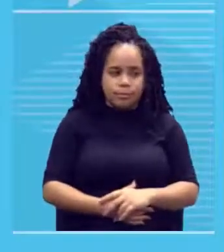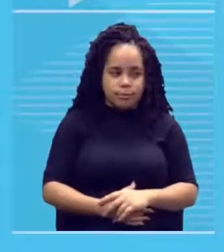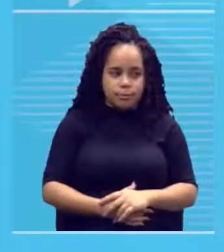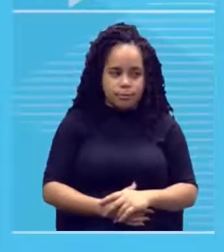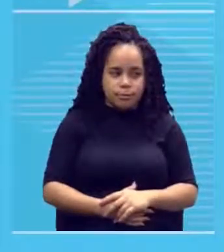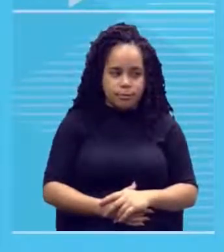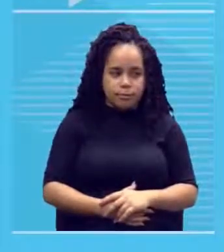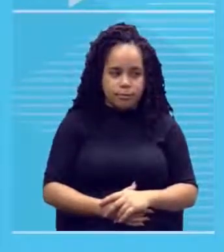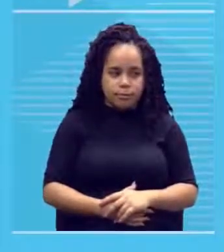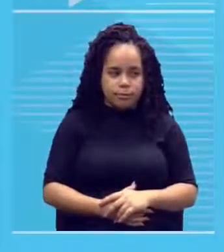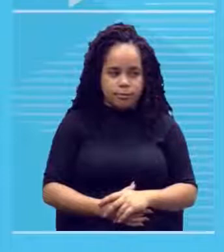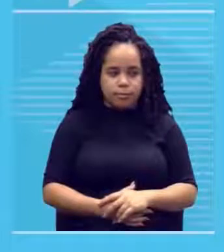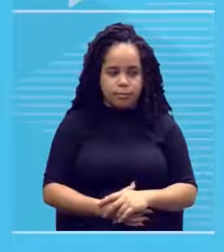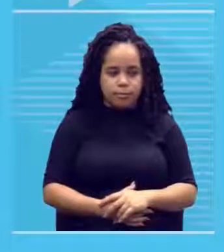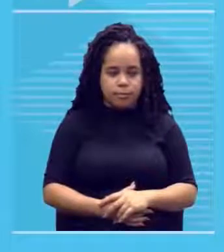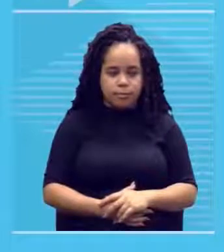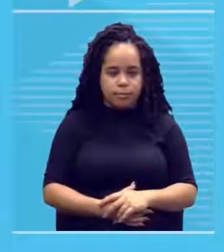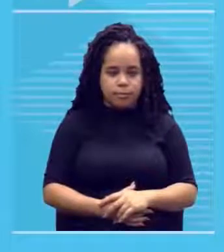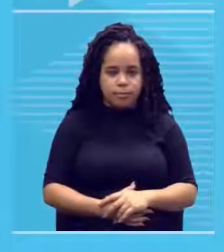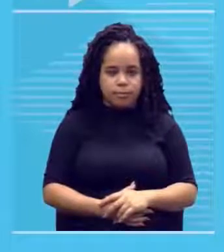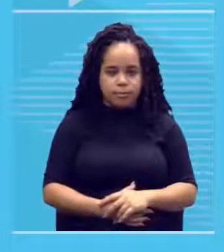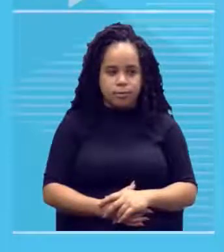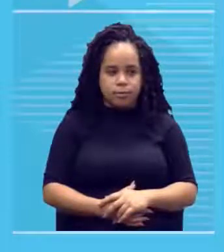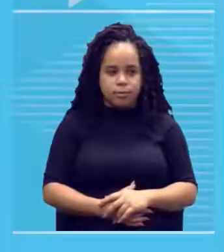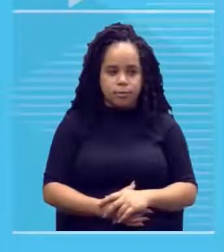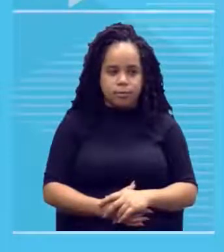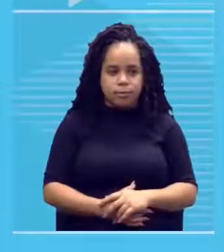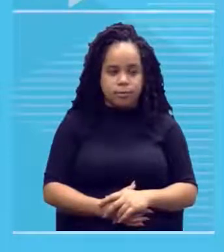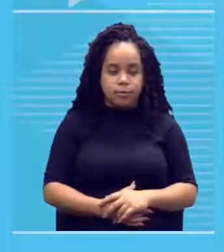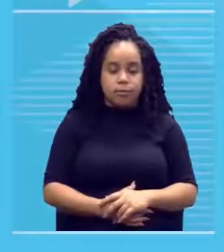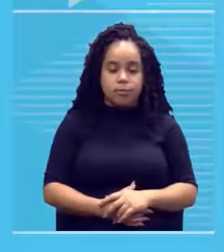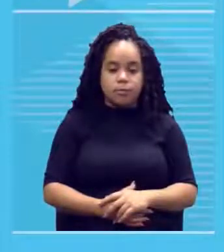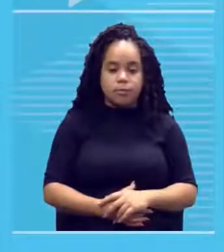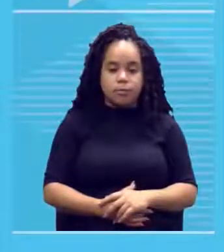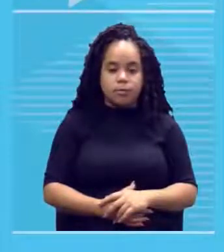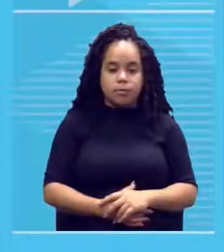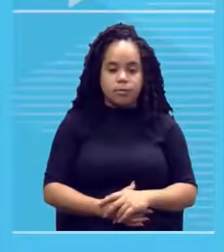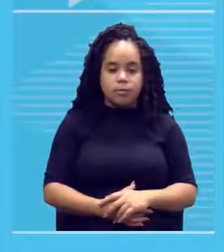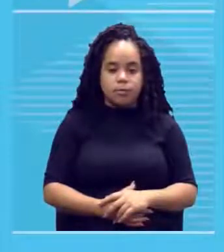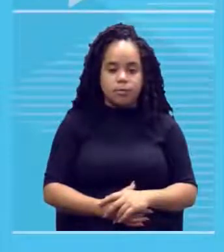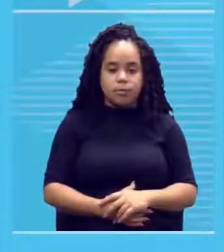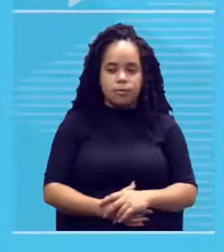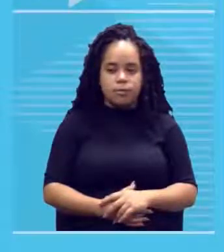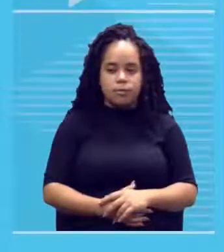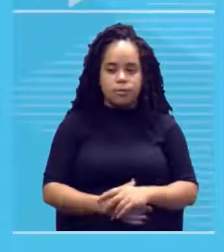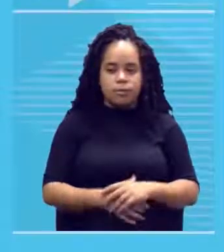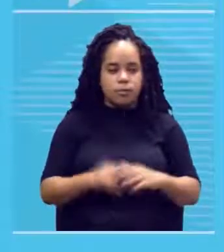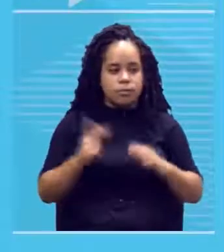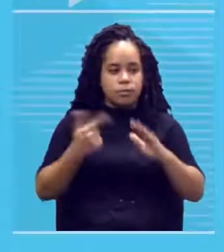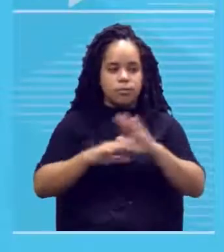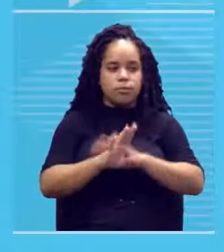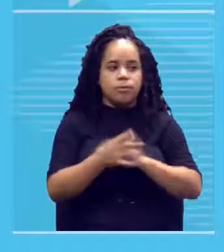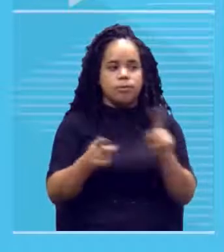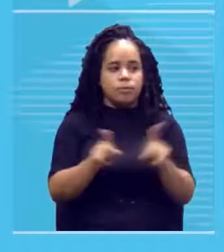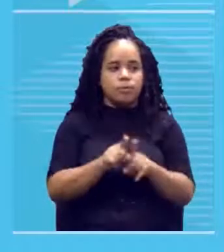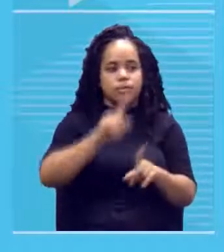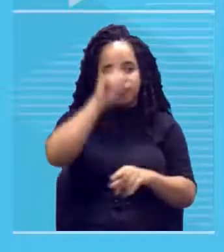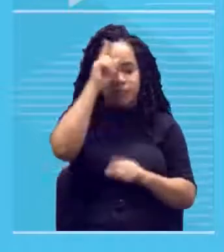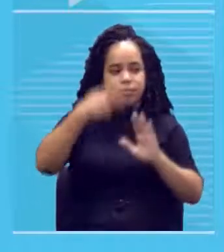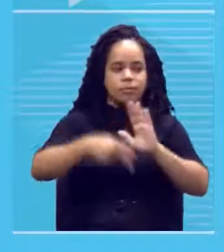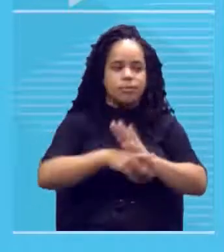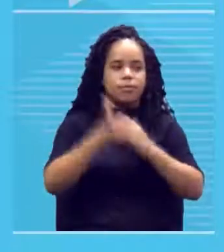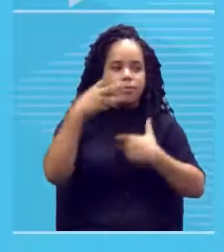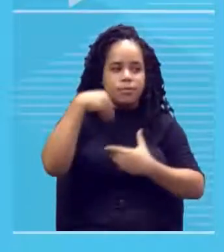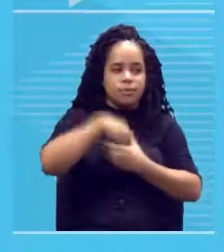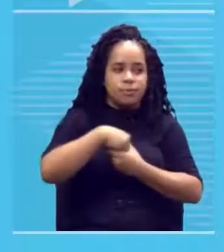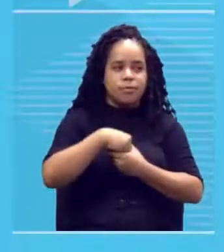importantes para criar profundidade, volume e oferecer movimento às pinturas. Além de passar uma ideia subjetiva também. que as